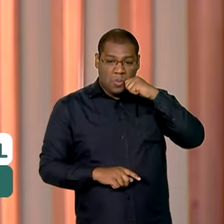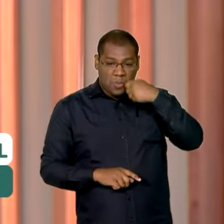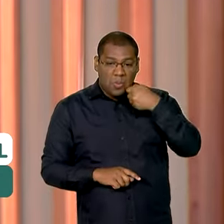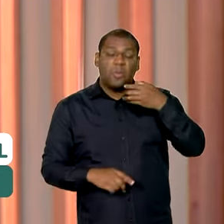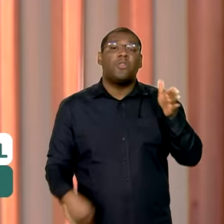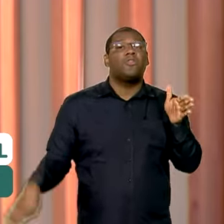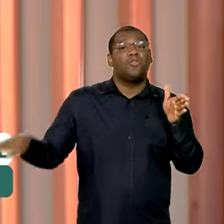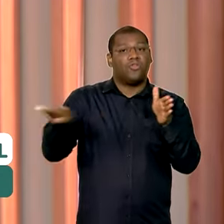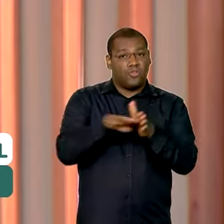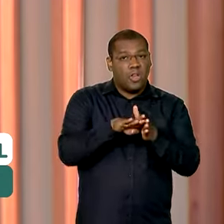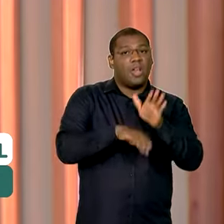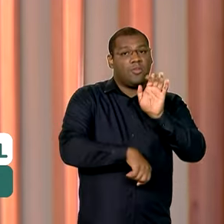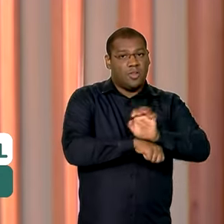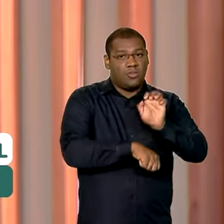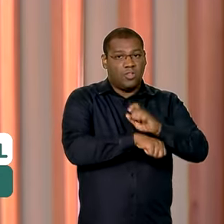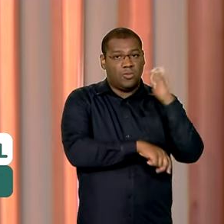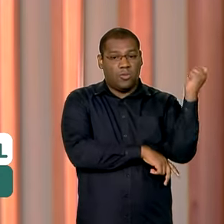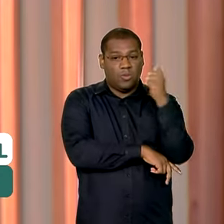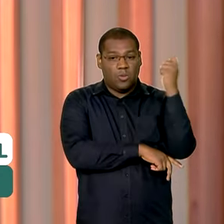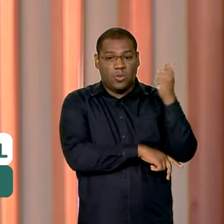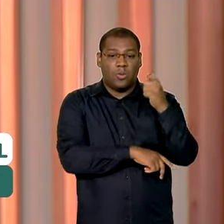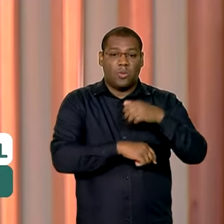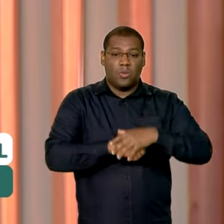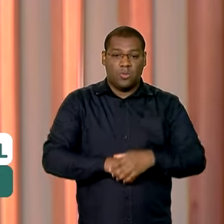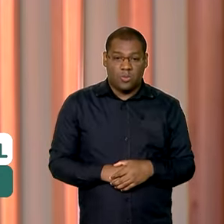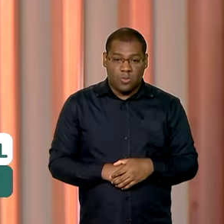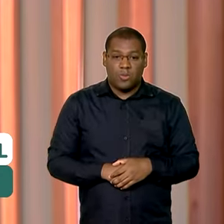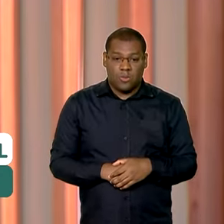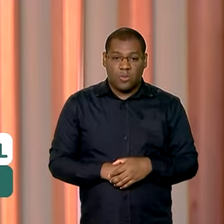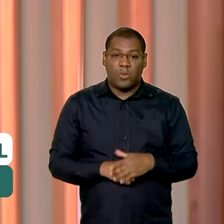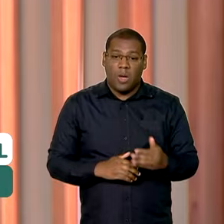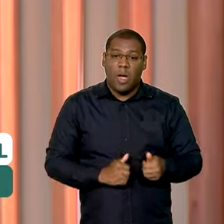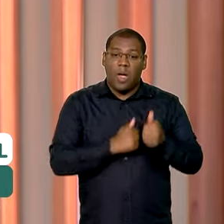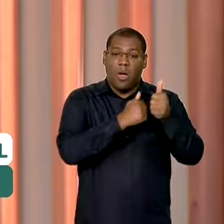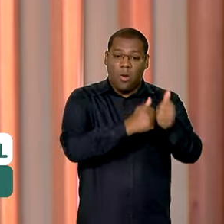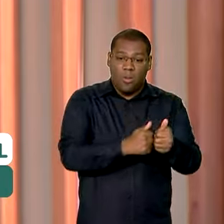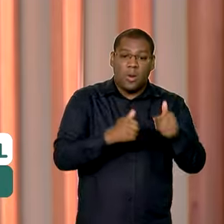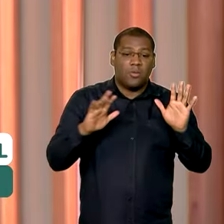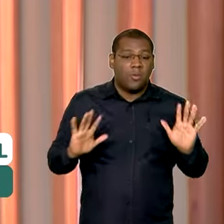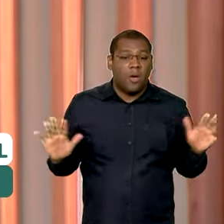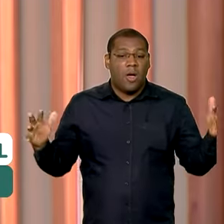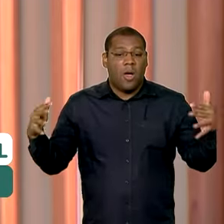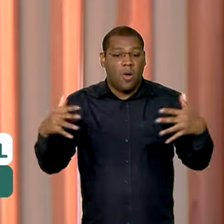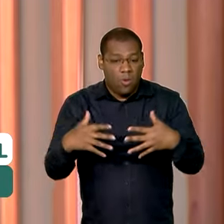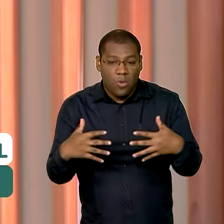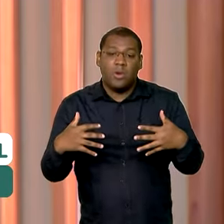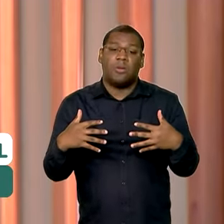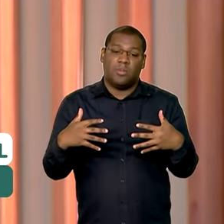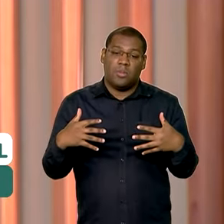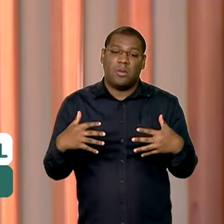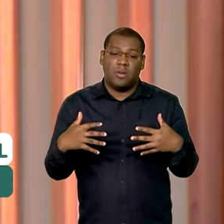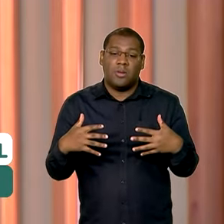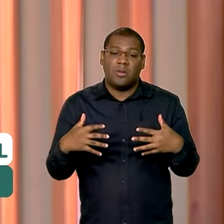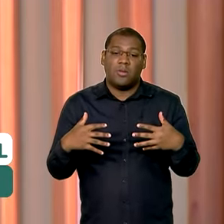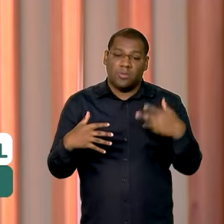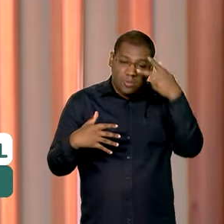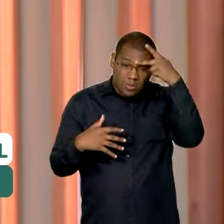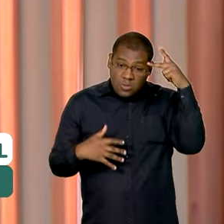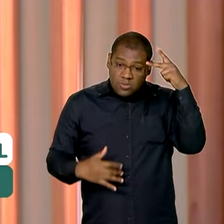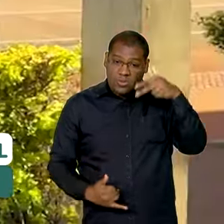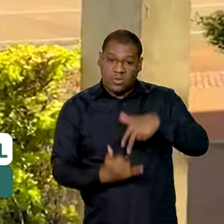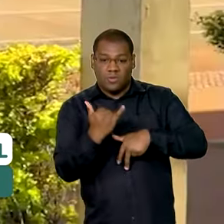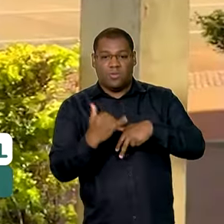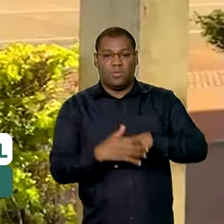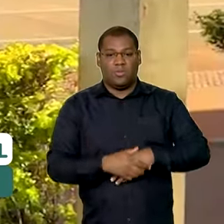pouco ao Estado para acompanhar o trabalho dos locais de acolhimento e minimizar os problemas causados pelas enchentes.